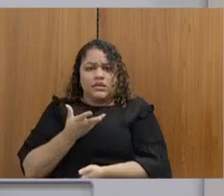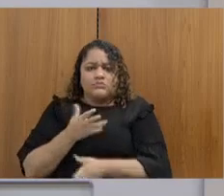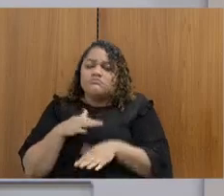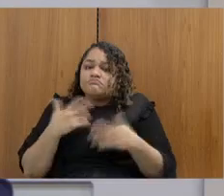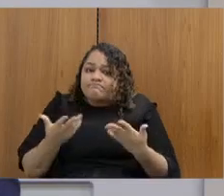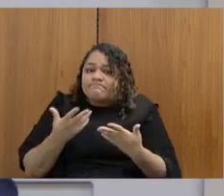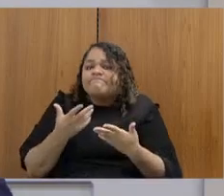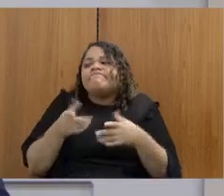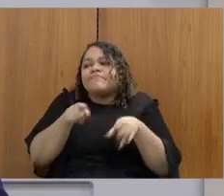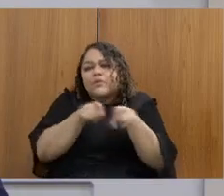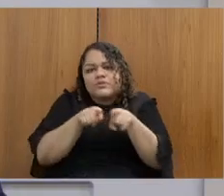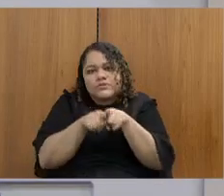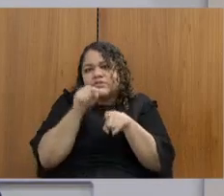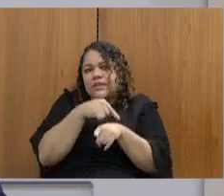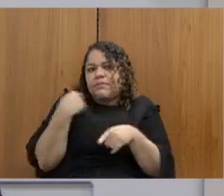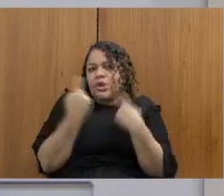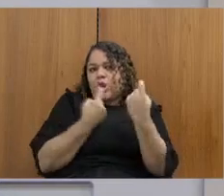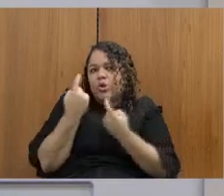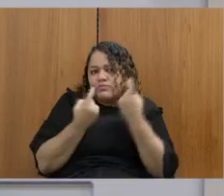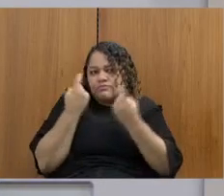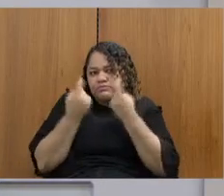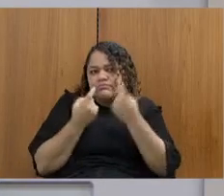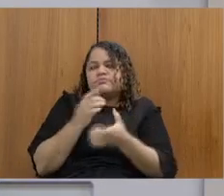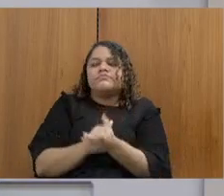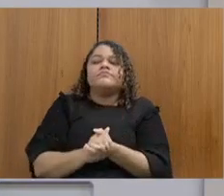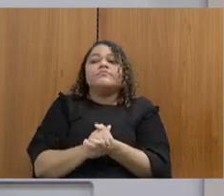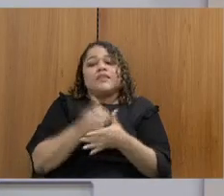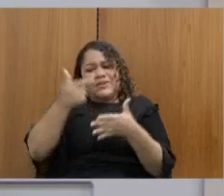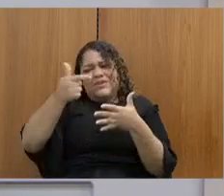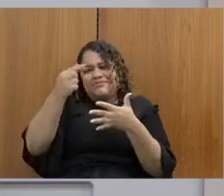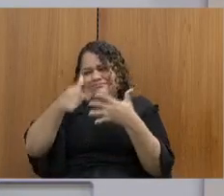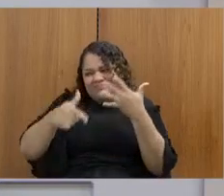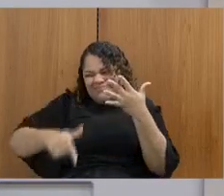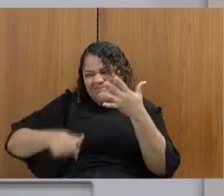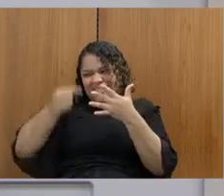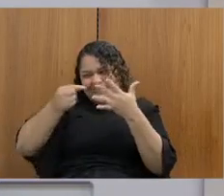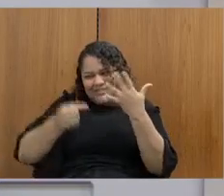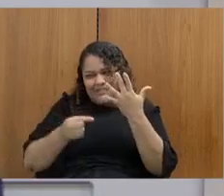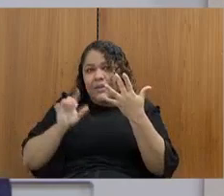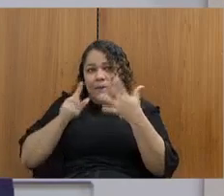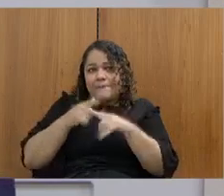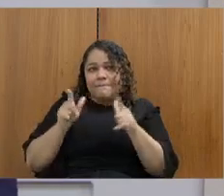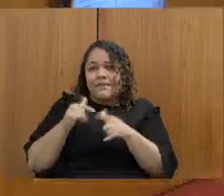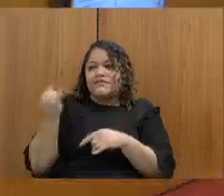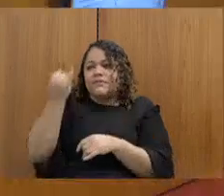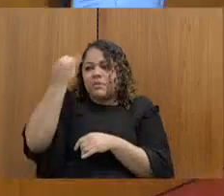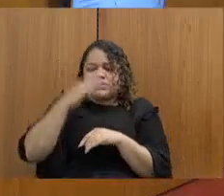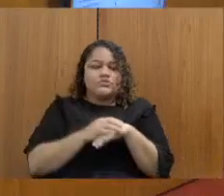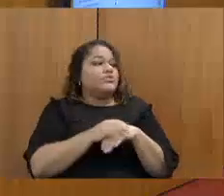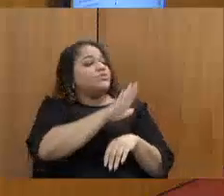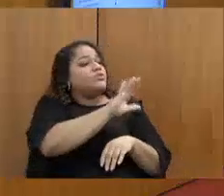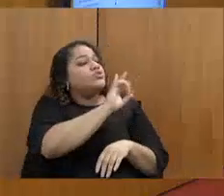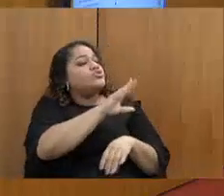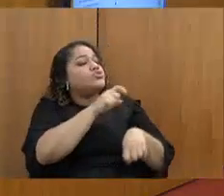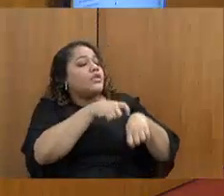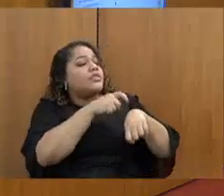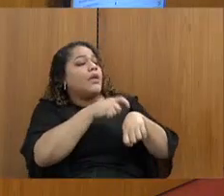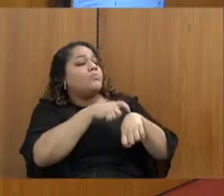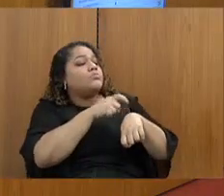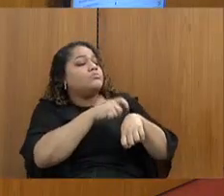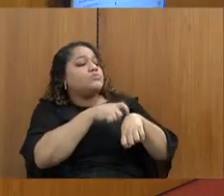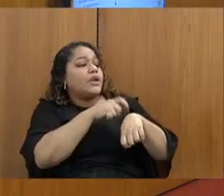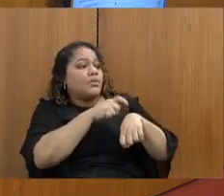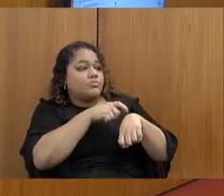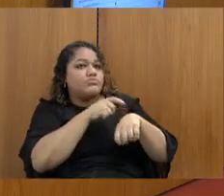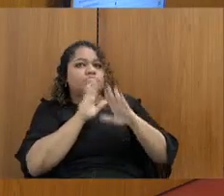secretaria. A outra questão, sei que são várias questões, mas elas são importantes. Cristiano, só para falar do tempo, da pergunta, ter mais